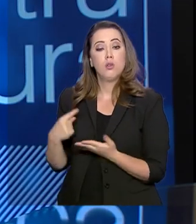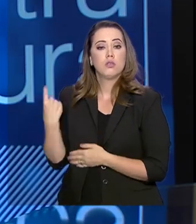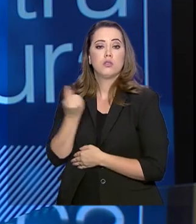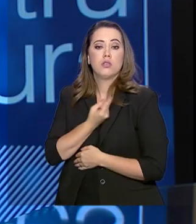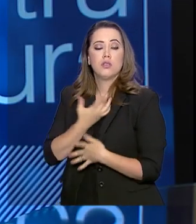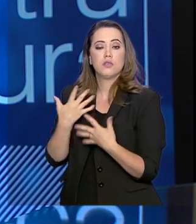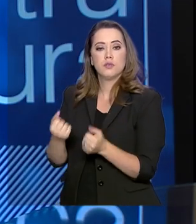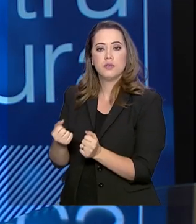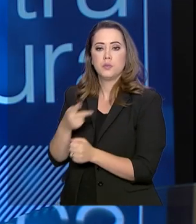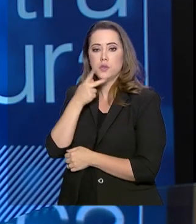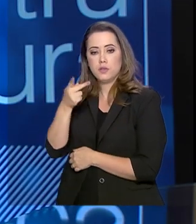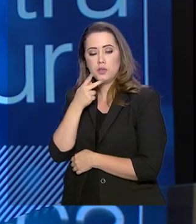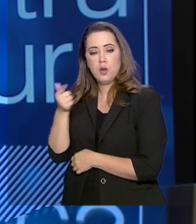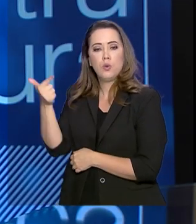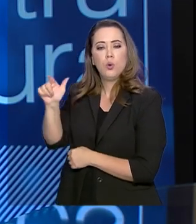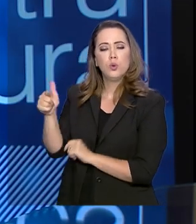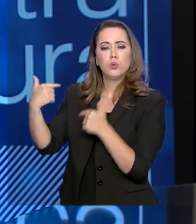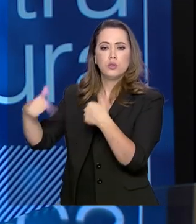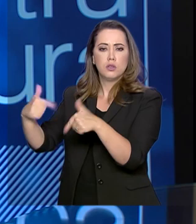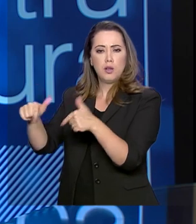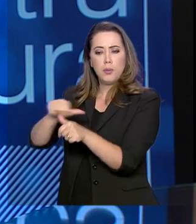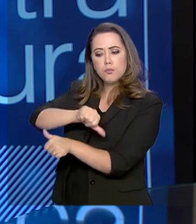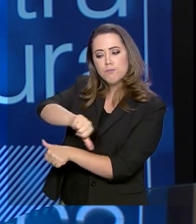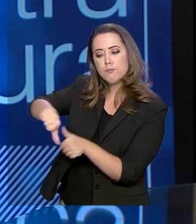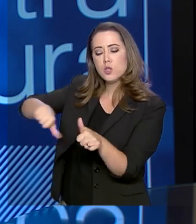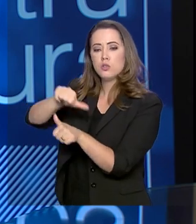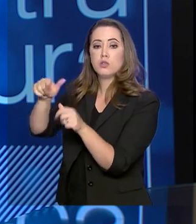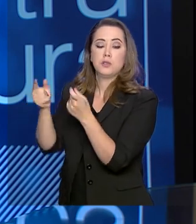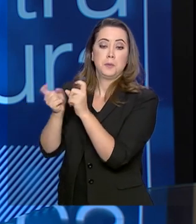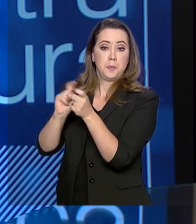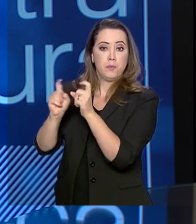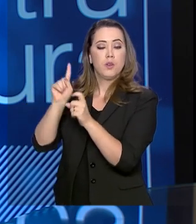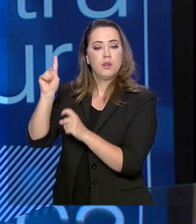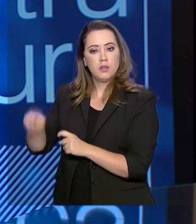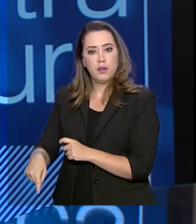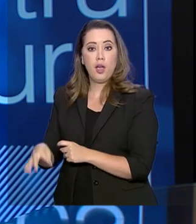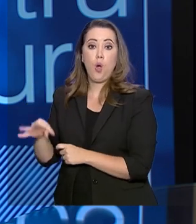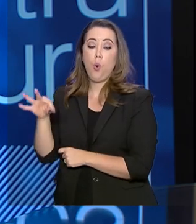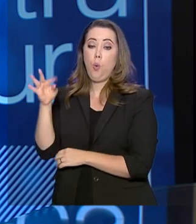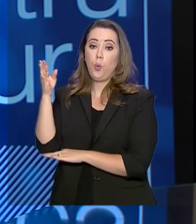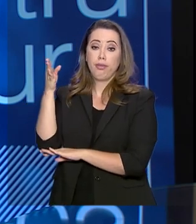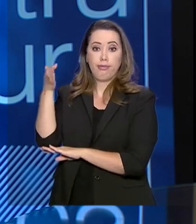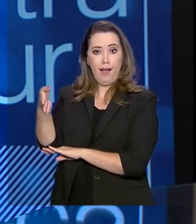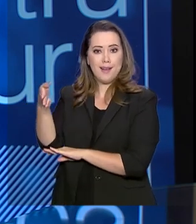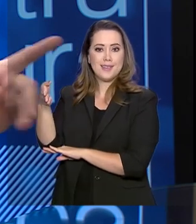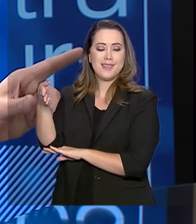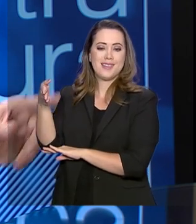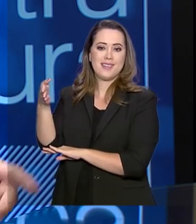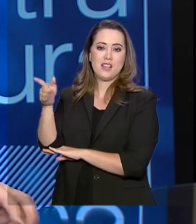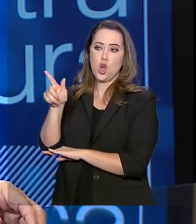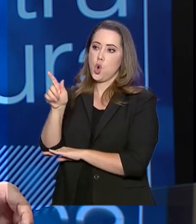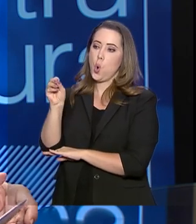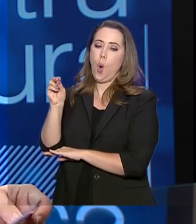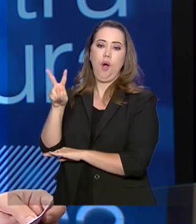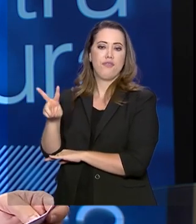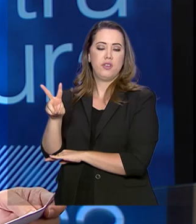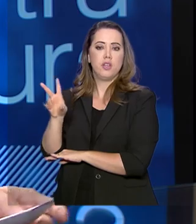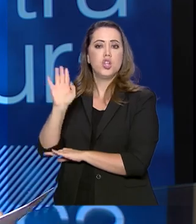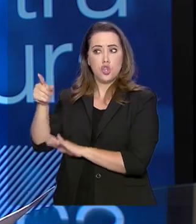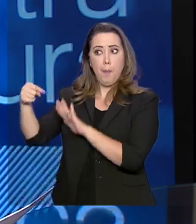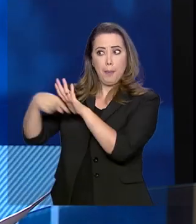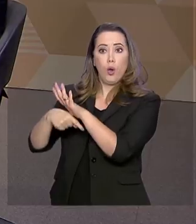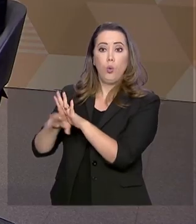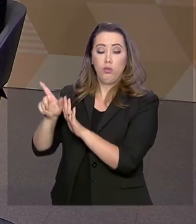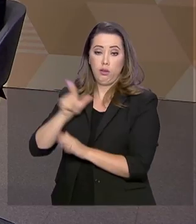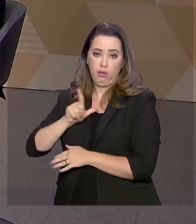sobre uma outra ferramenta de modernização da gestão pública, que é o TaxiGov. E já vamos com uma pergunta da